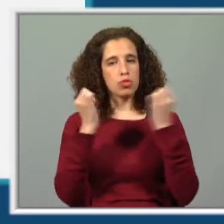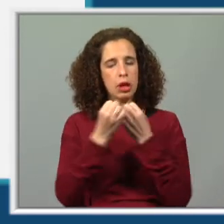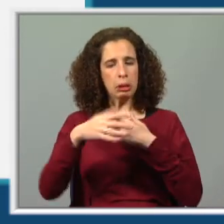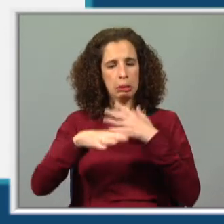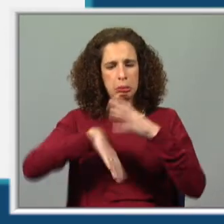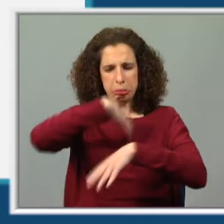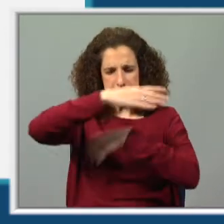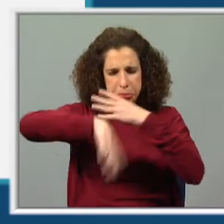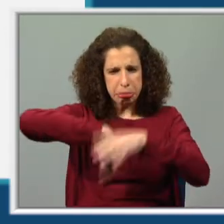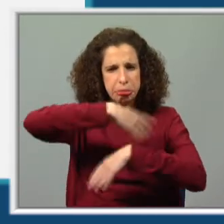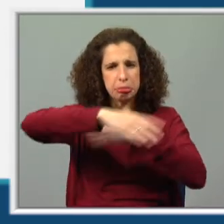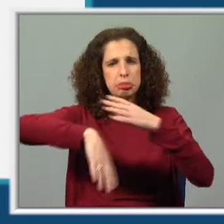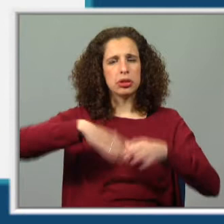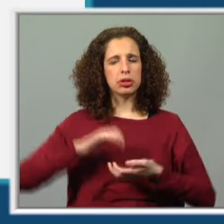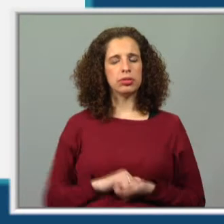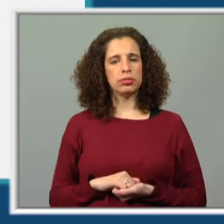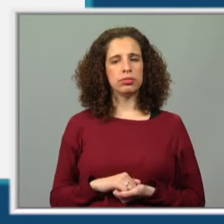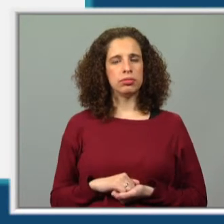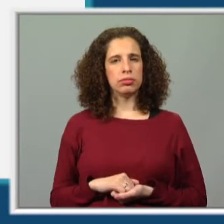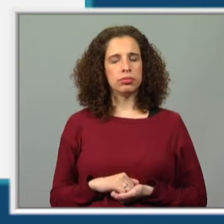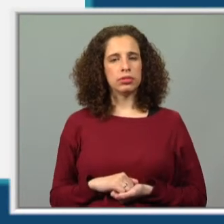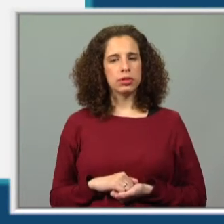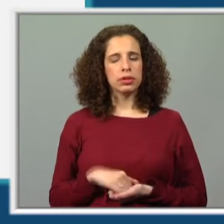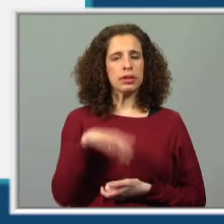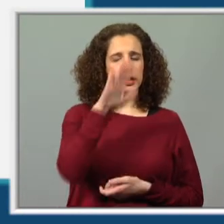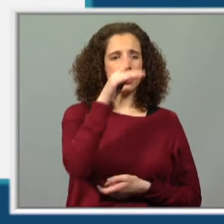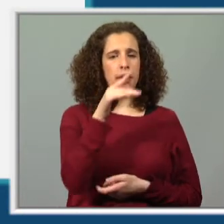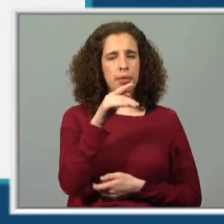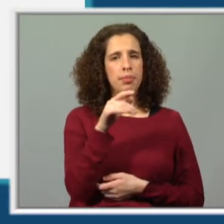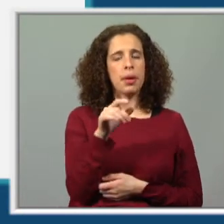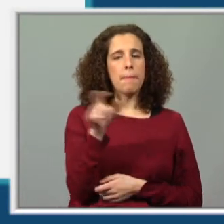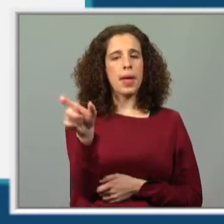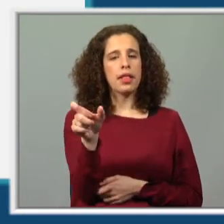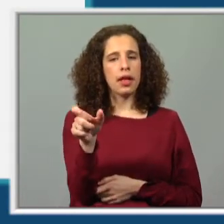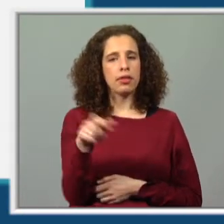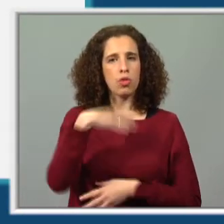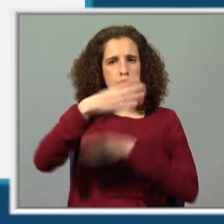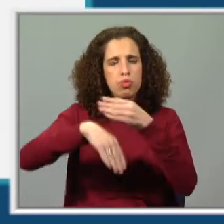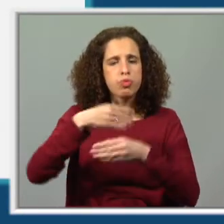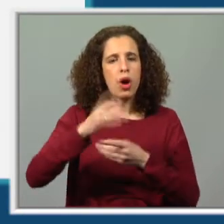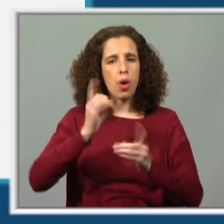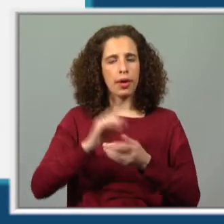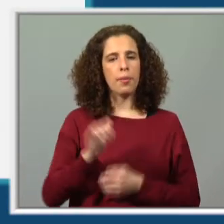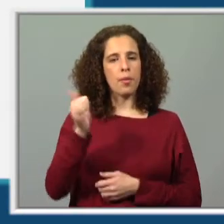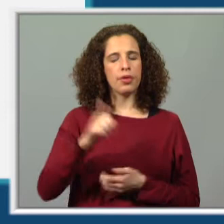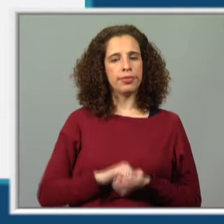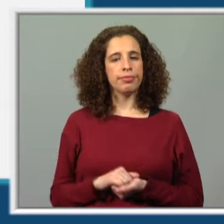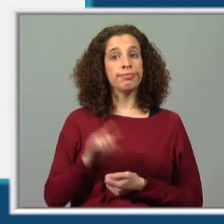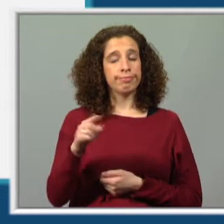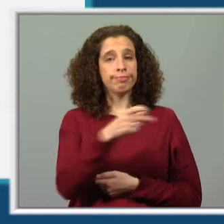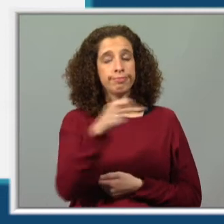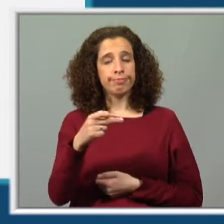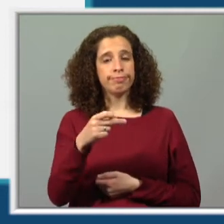sociedade desorganizada. Sabem o que quer dizer a palavra desorganizada? Boa. Então esta